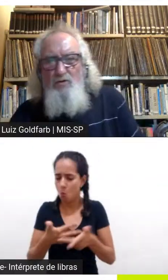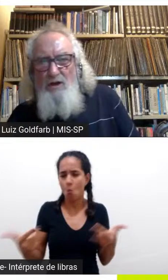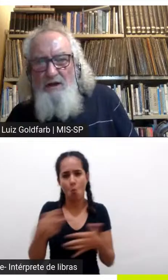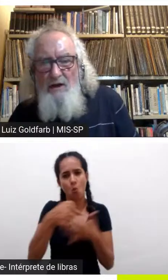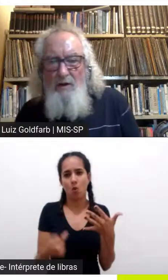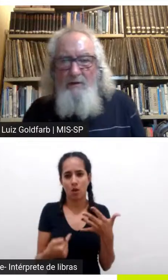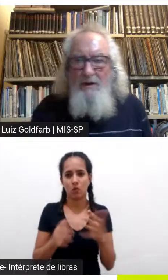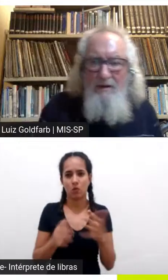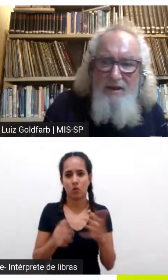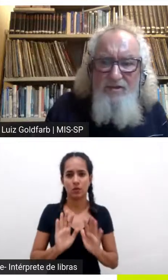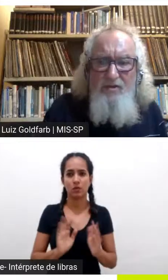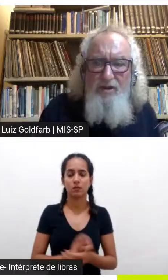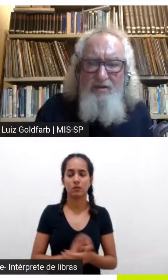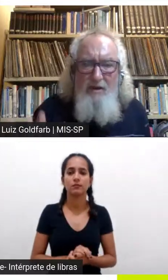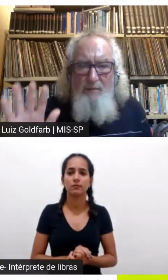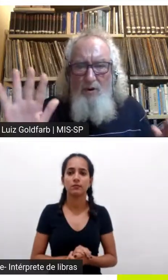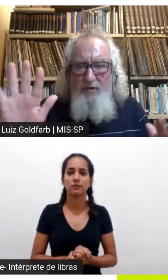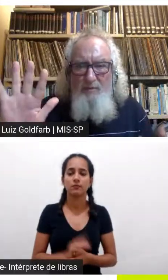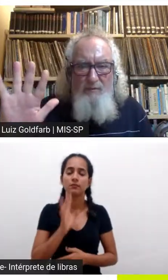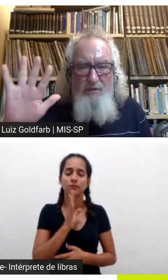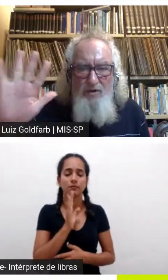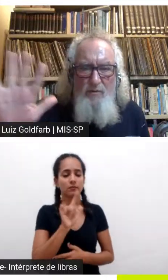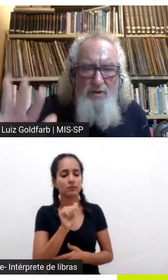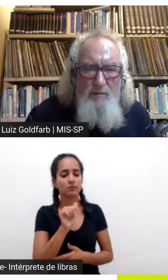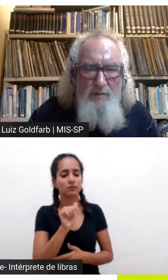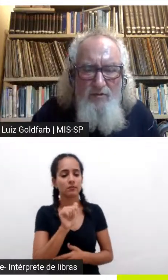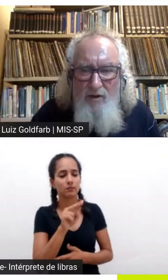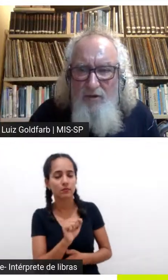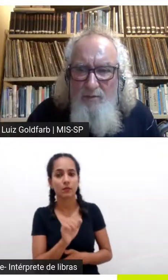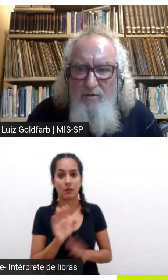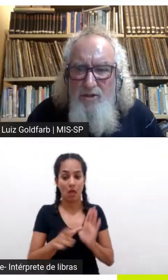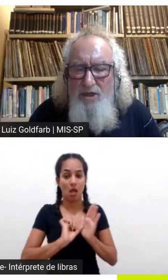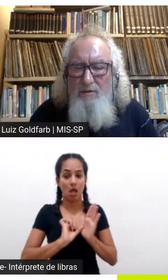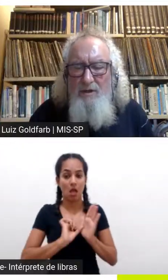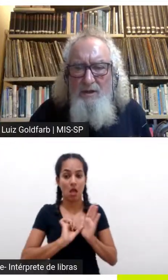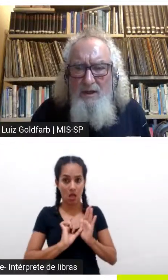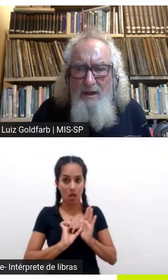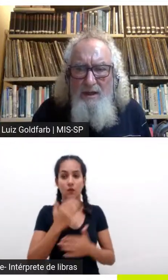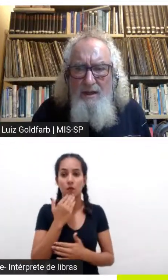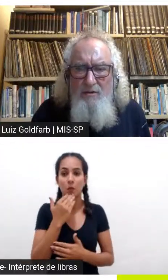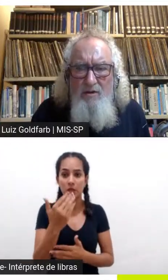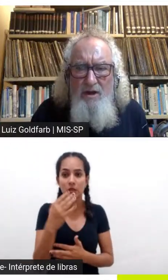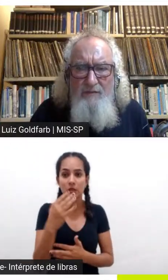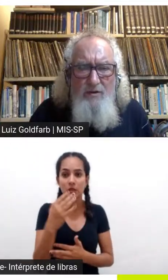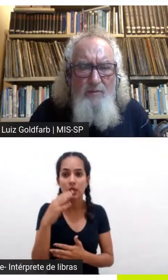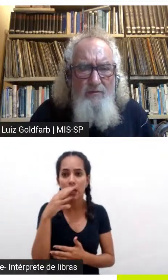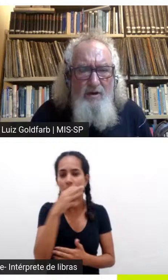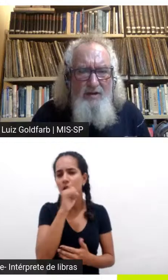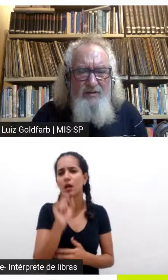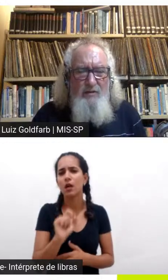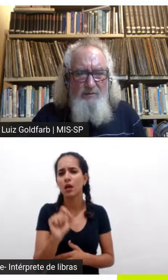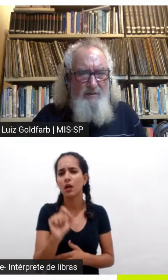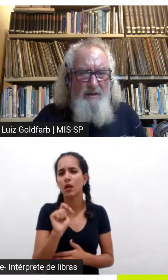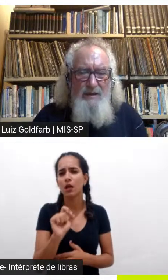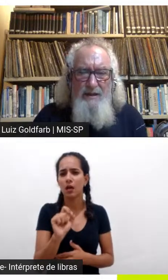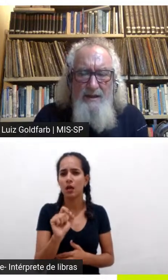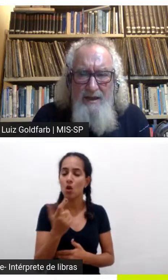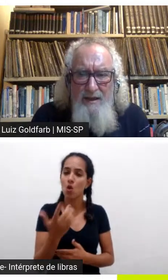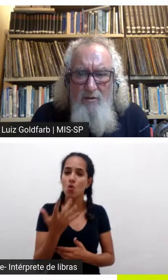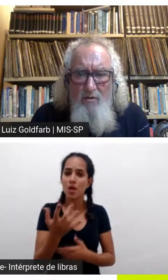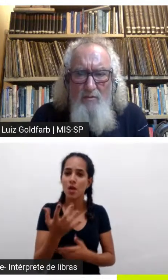muito legal antes de eu trazer a próxima deixa eu pedir pro pessoal só um minutinho eu queria fazer uma provocação